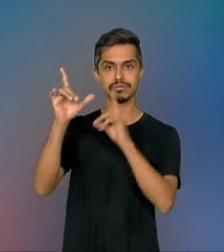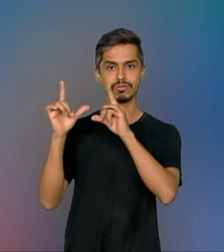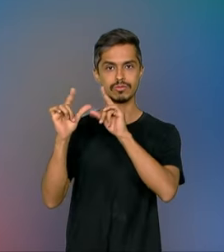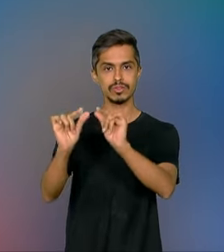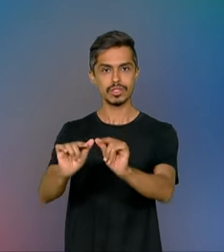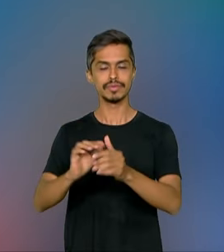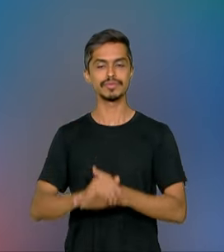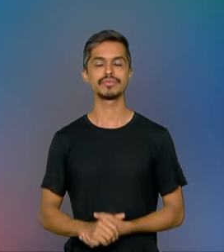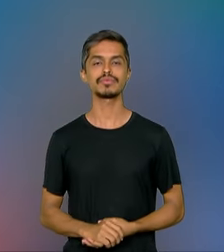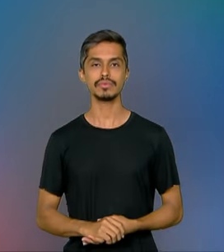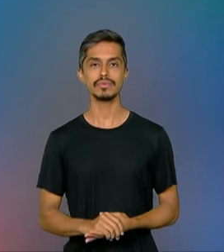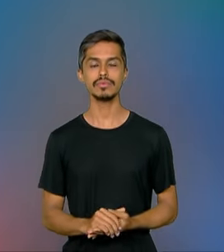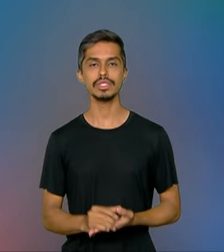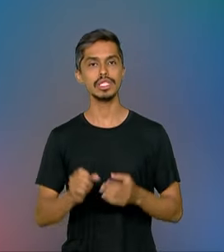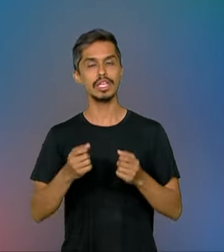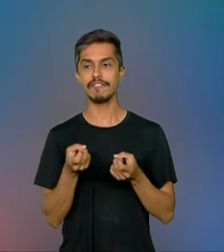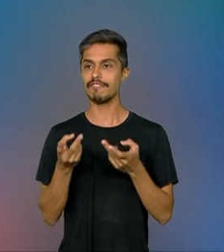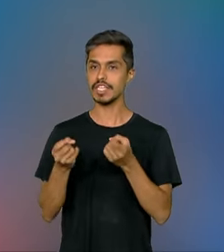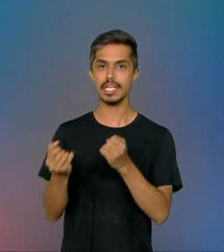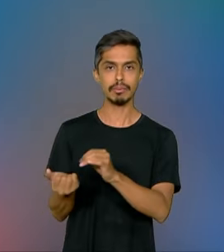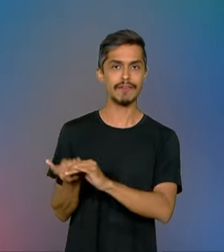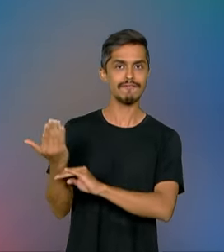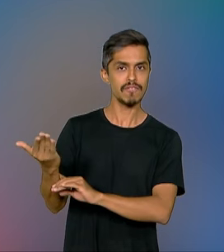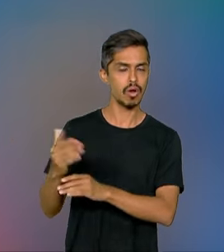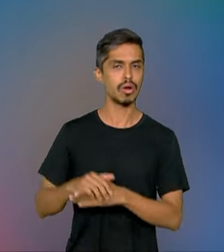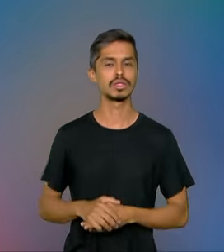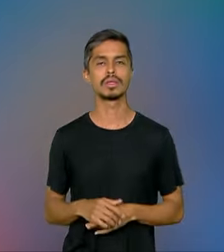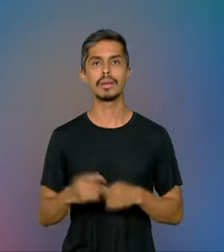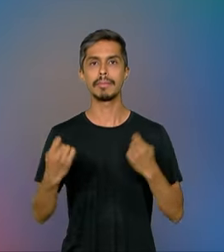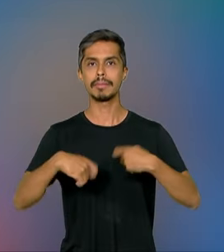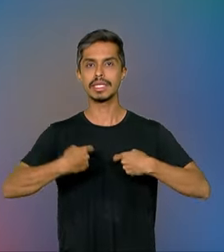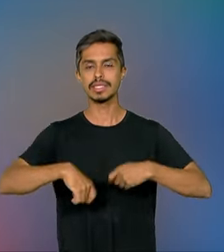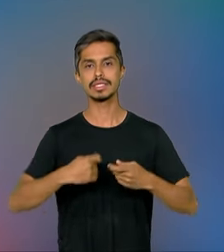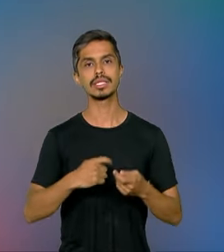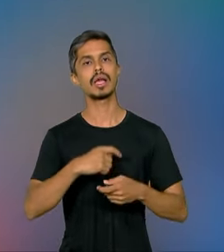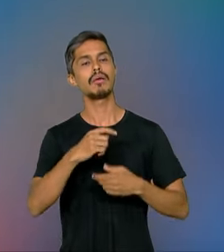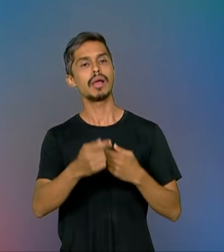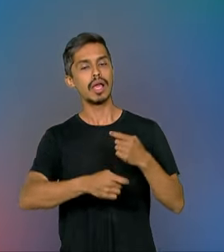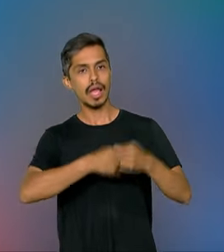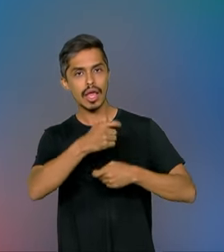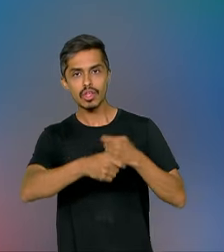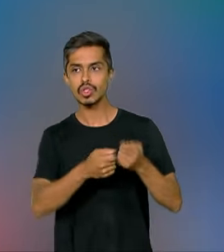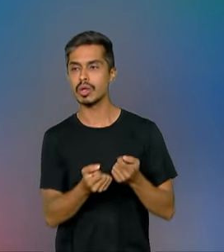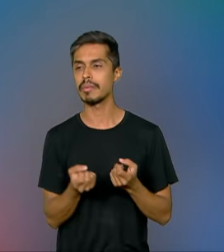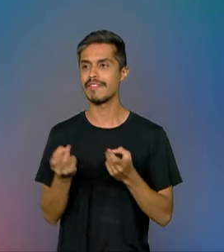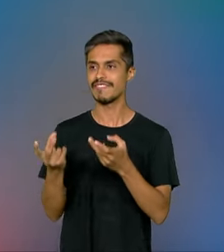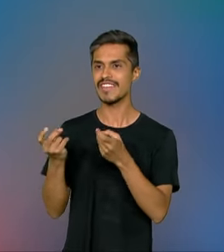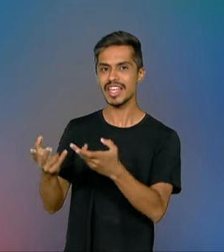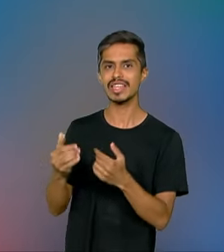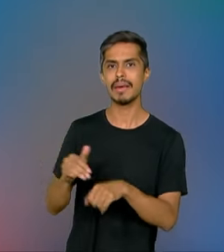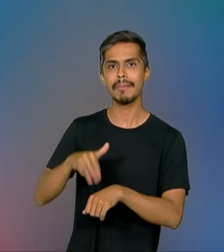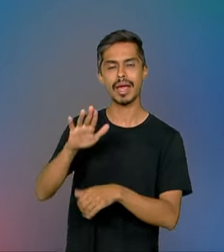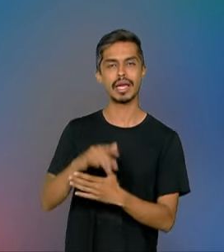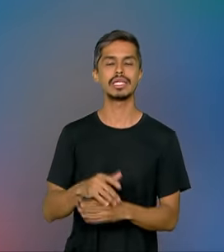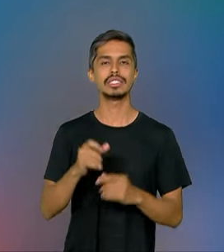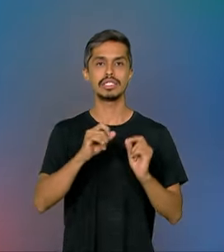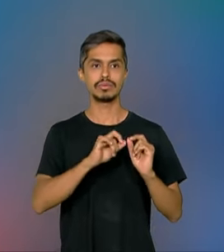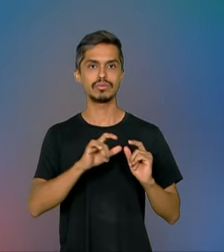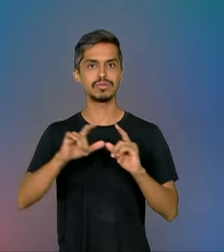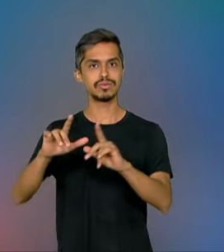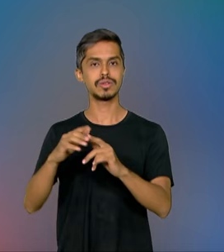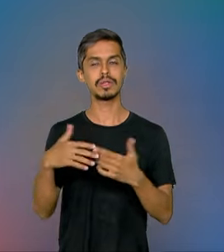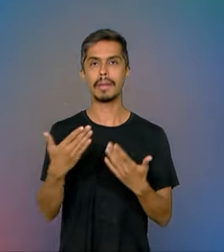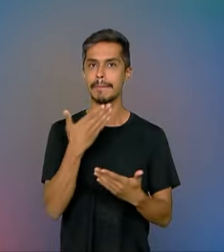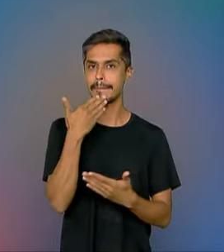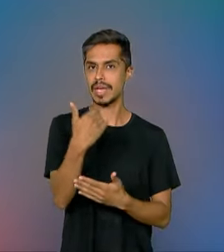exportadora. Precisamos recuperar e crescer na exportação. Ela dá um upgrade, ela muda o